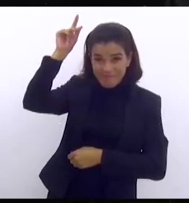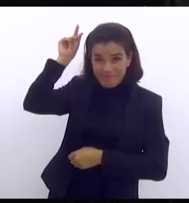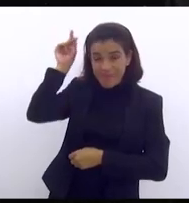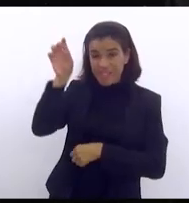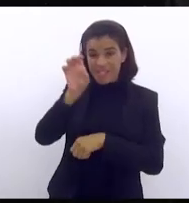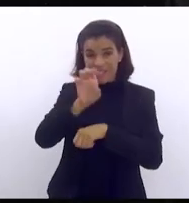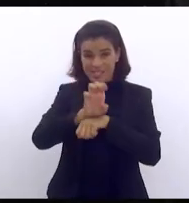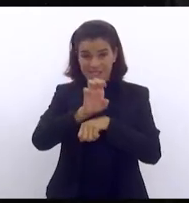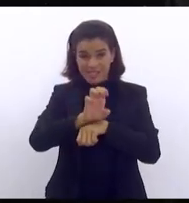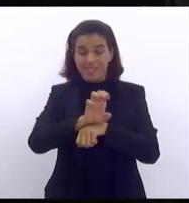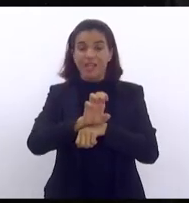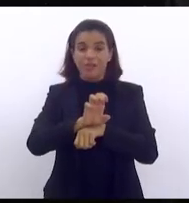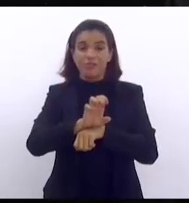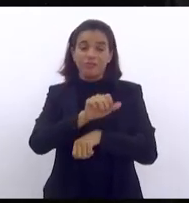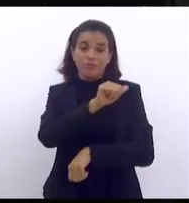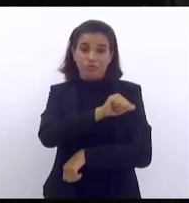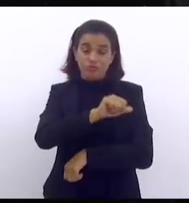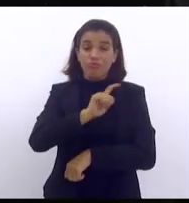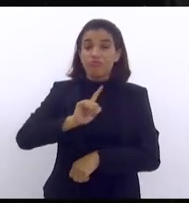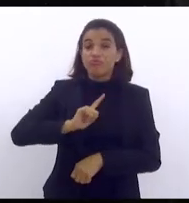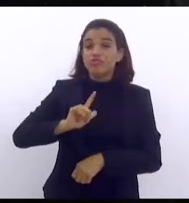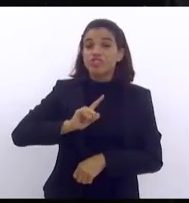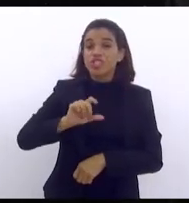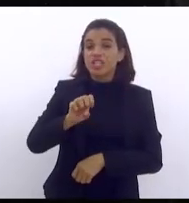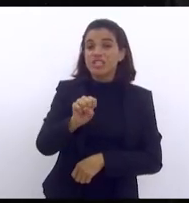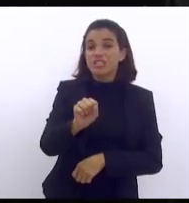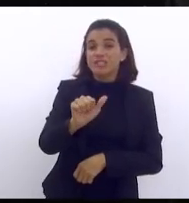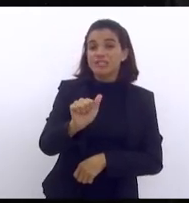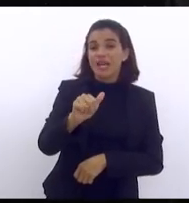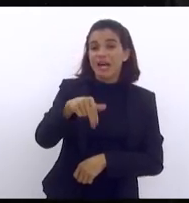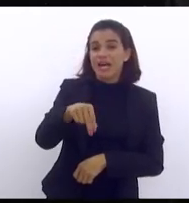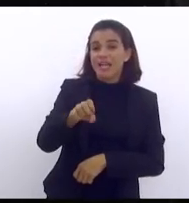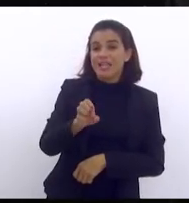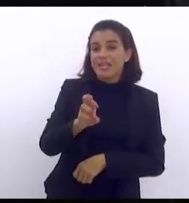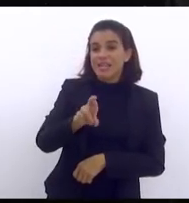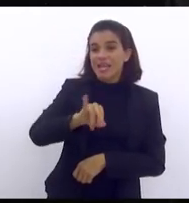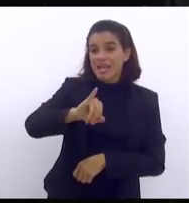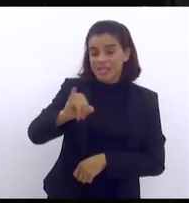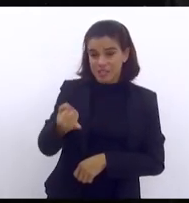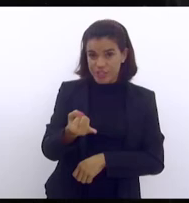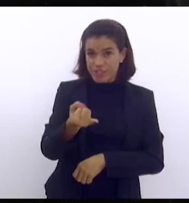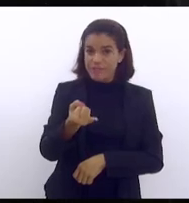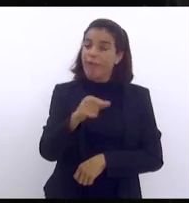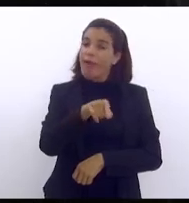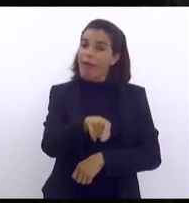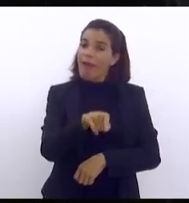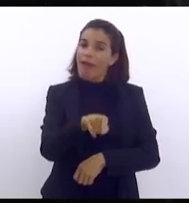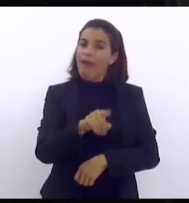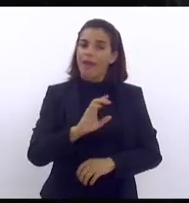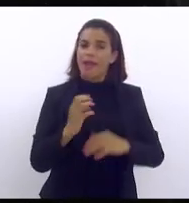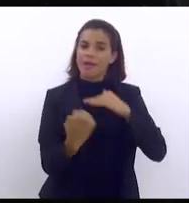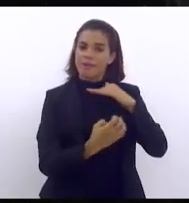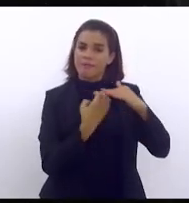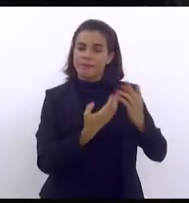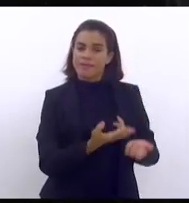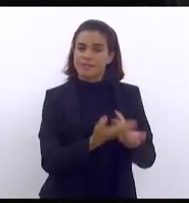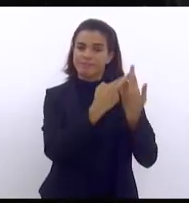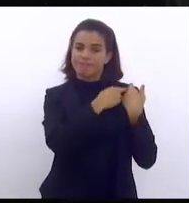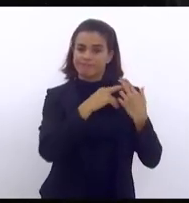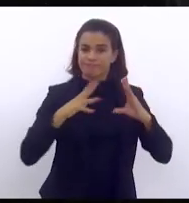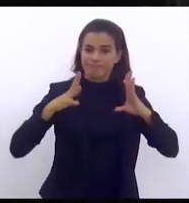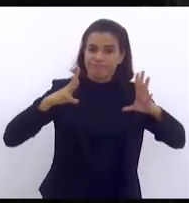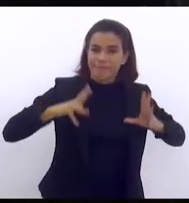Valda Seaz tinha a Sanerje era a companhia de água e esgotos do antigo estado do Rio de Janeiro